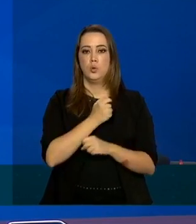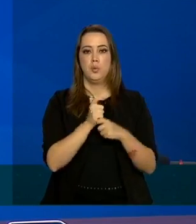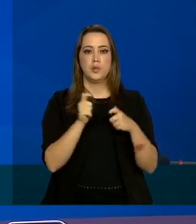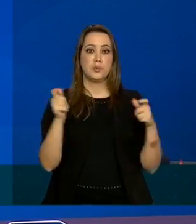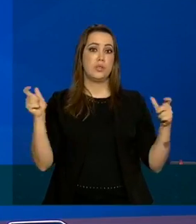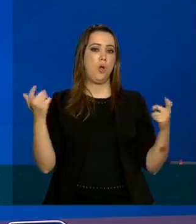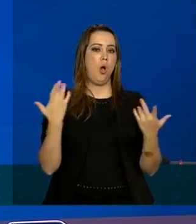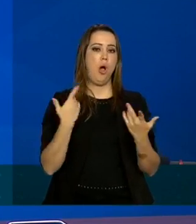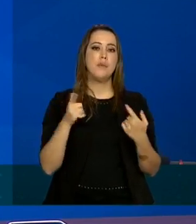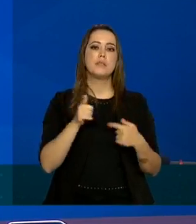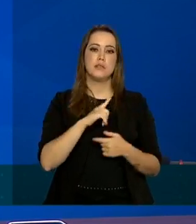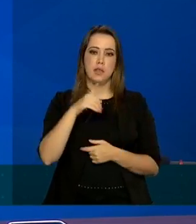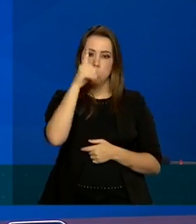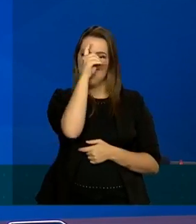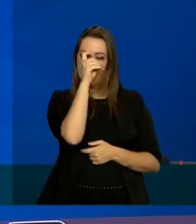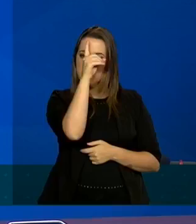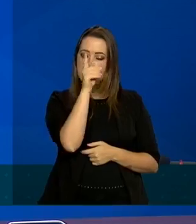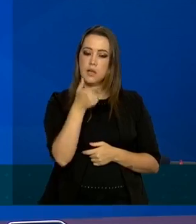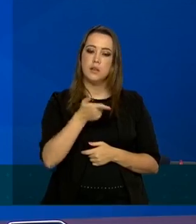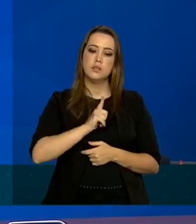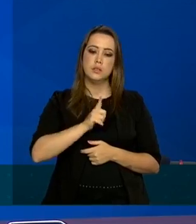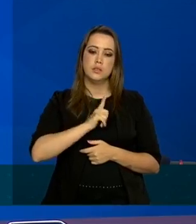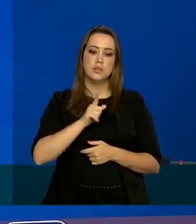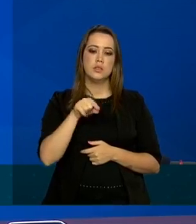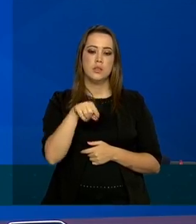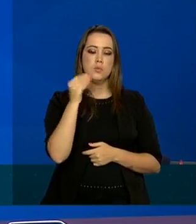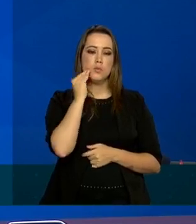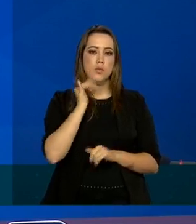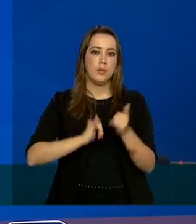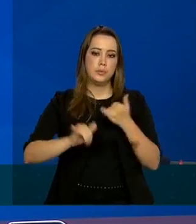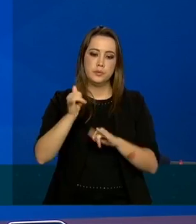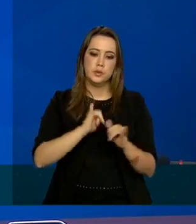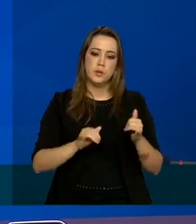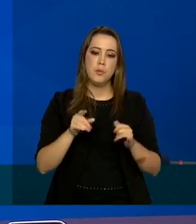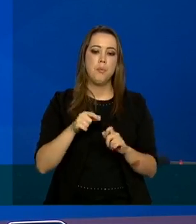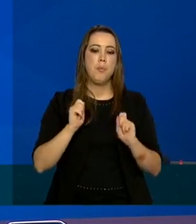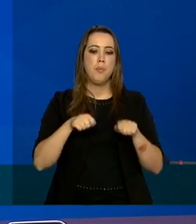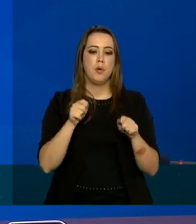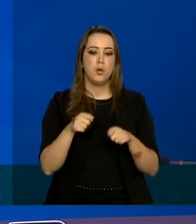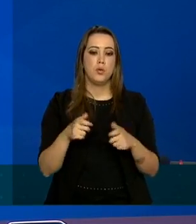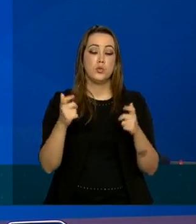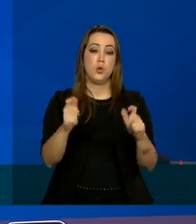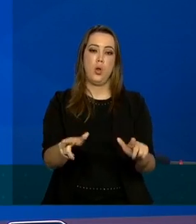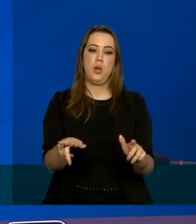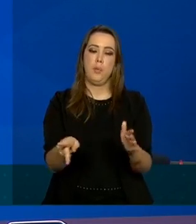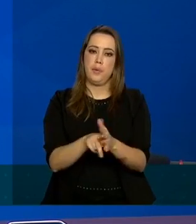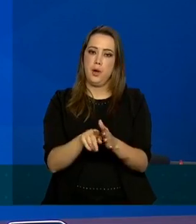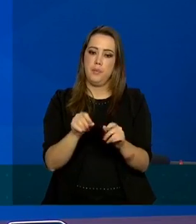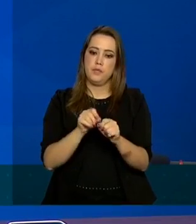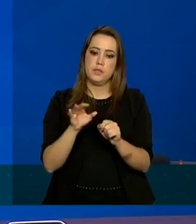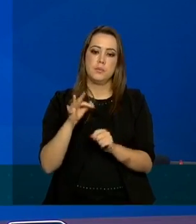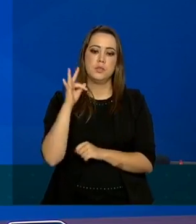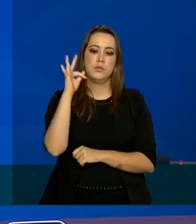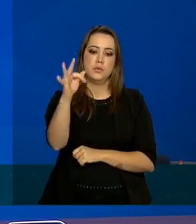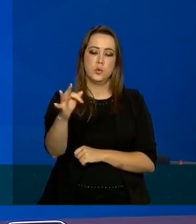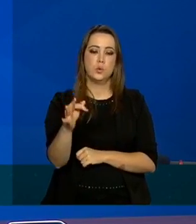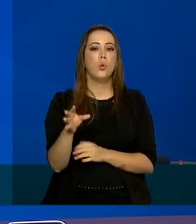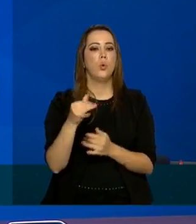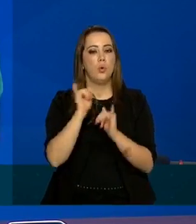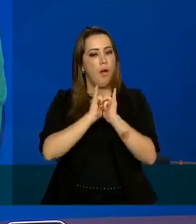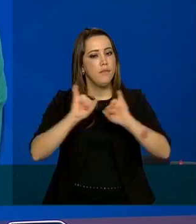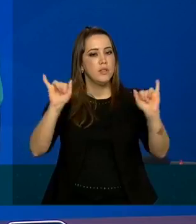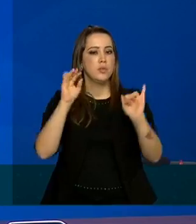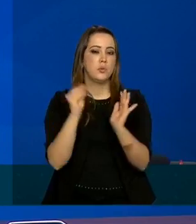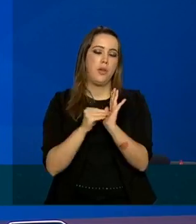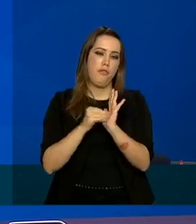hospitales onde esses exames podem ser realizados diretamente ali mas isso fica para o futuro porque ainda não está